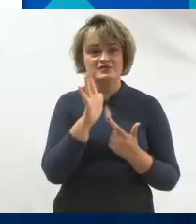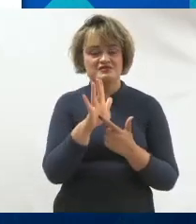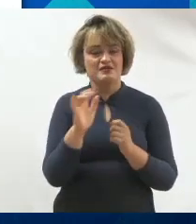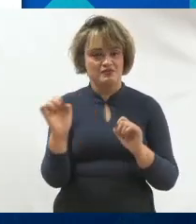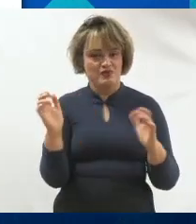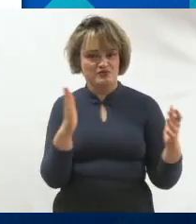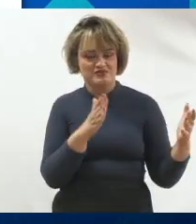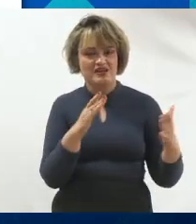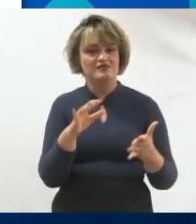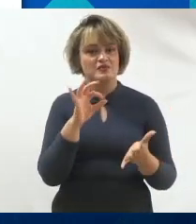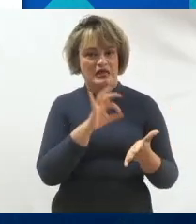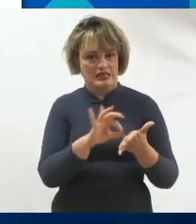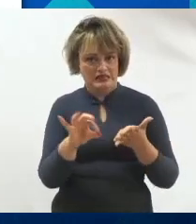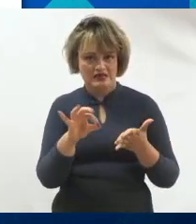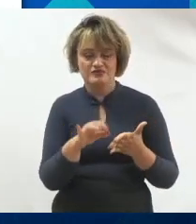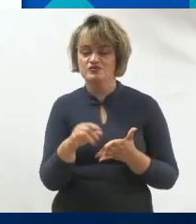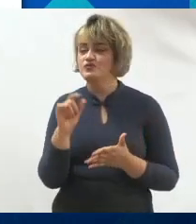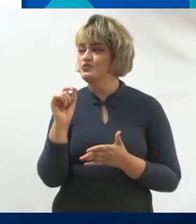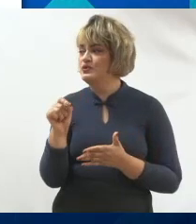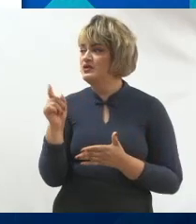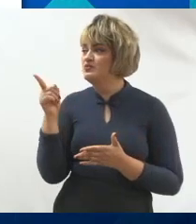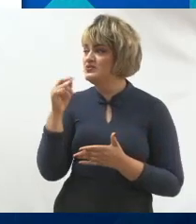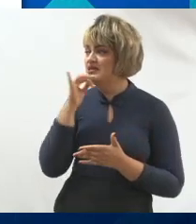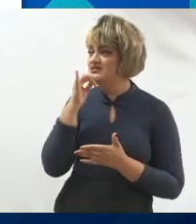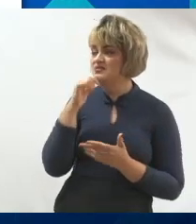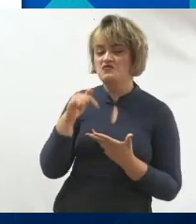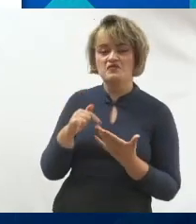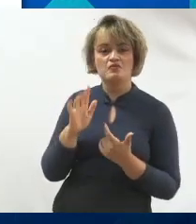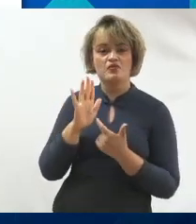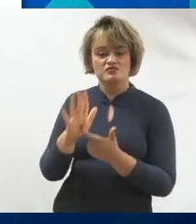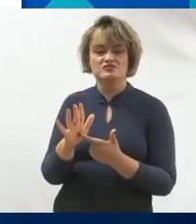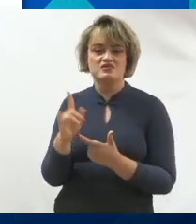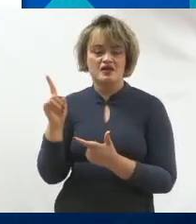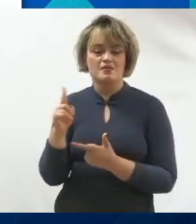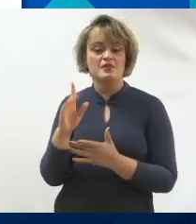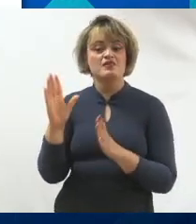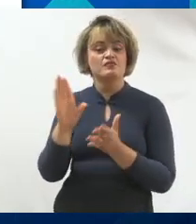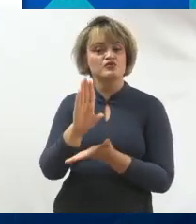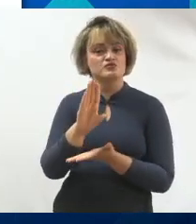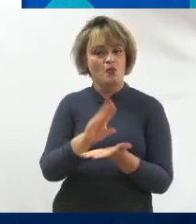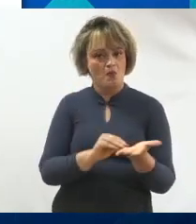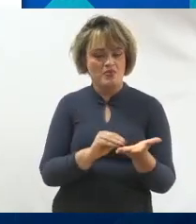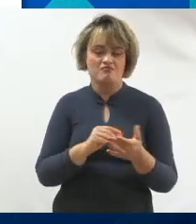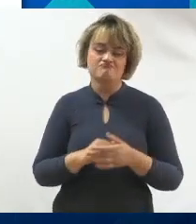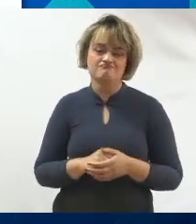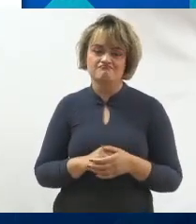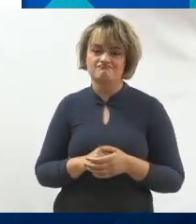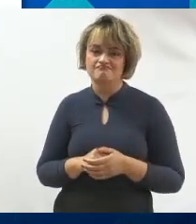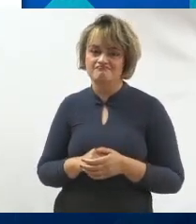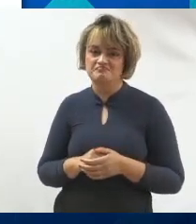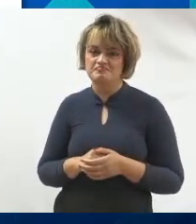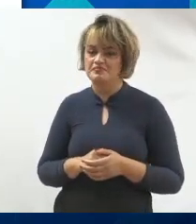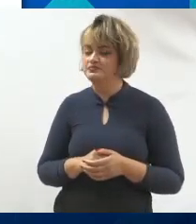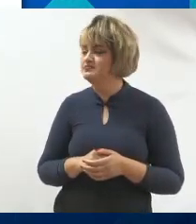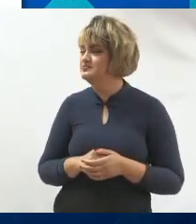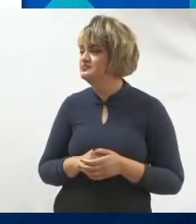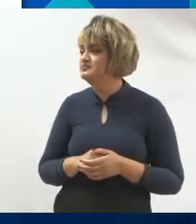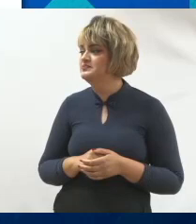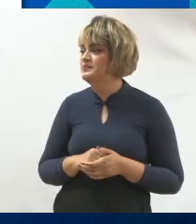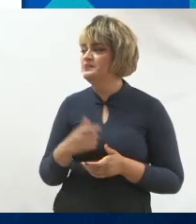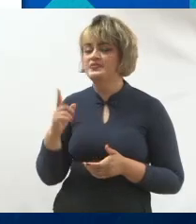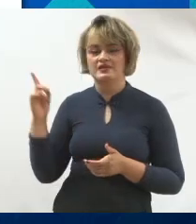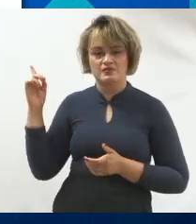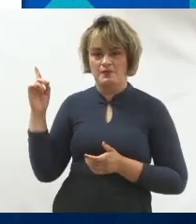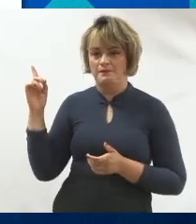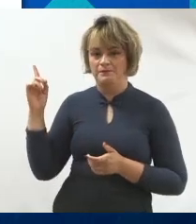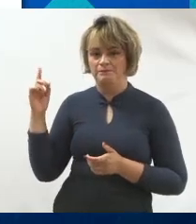fazer o cadastro, a inscrição. Consegue pegar esses exemplos, inclusive, para replicar no dia a dia da campanha. Esse outro exemplo